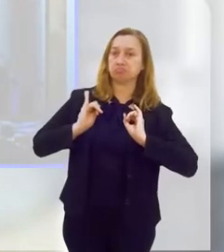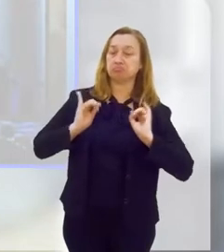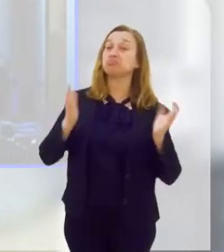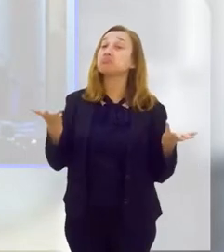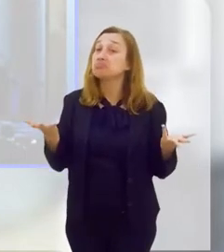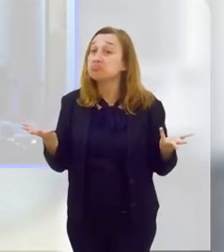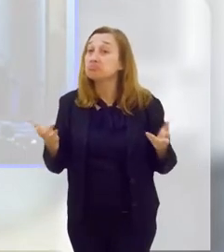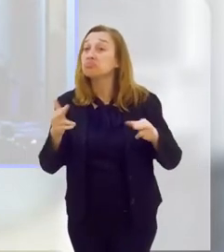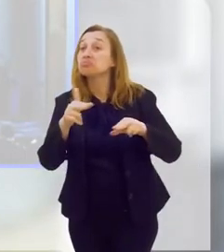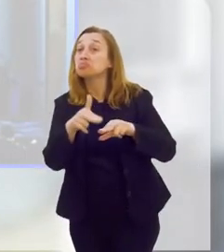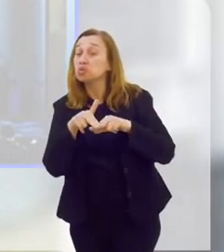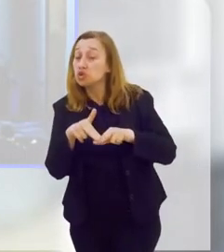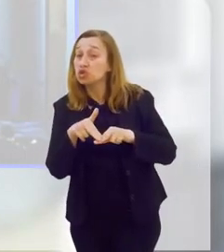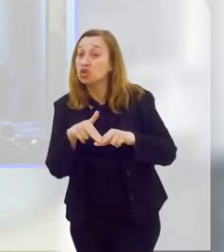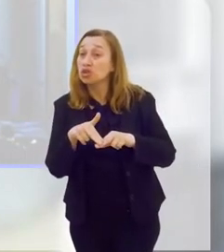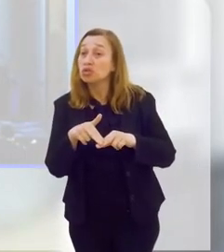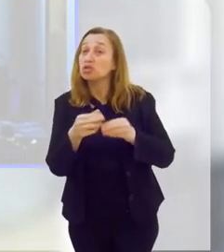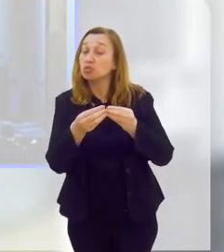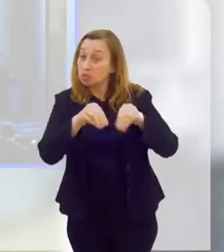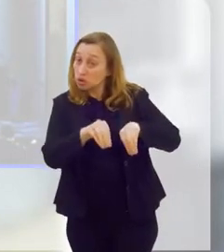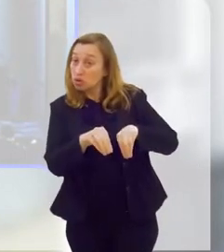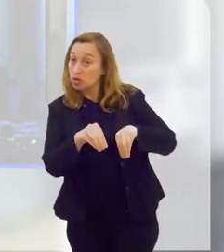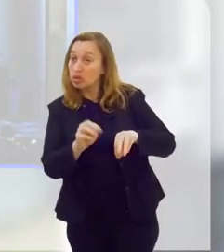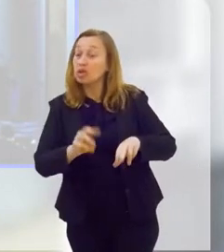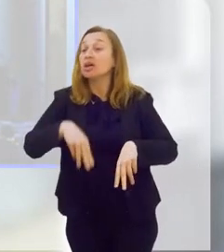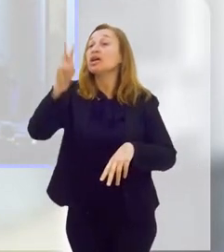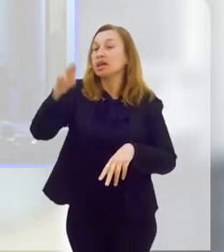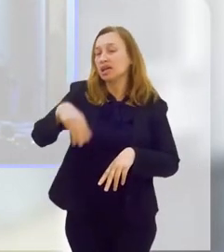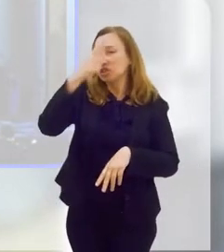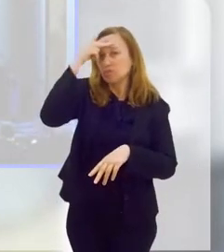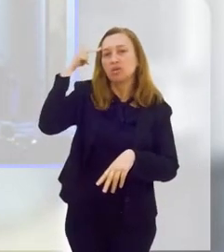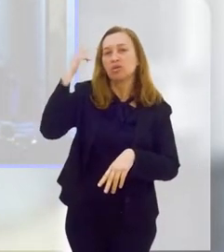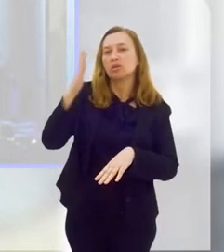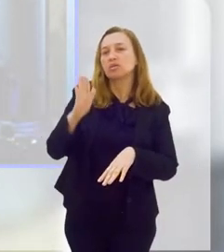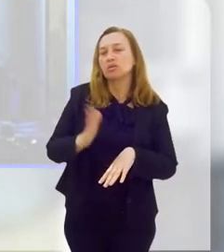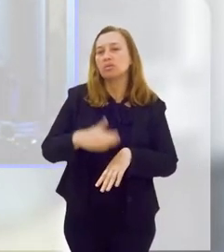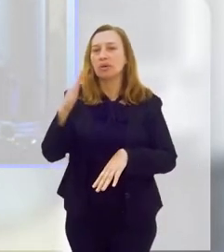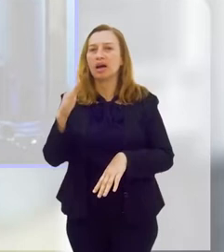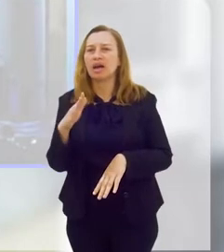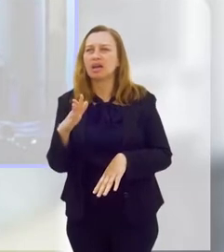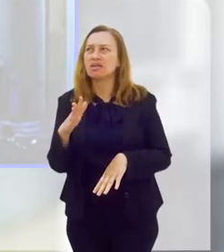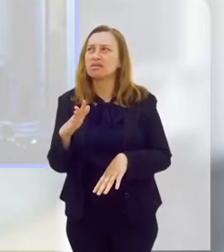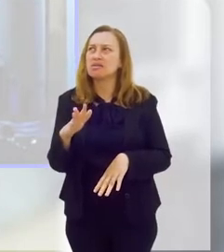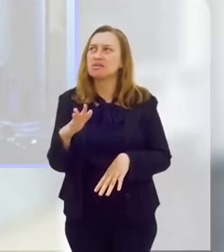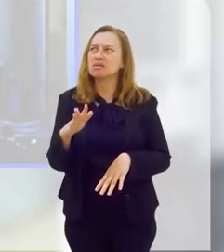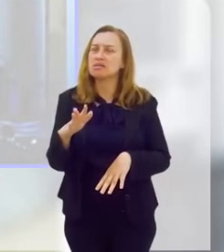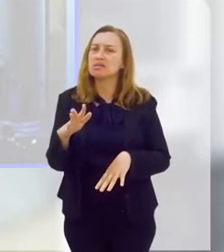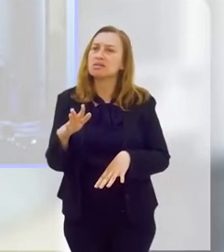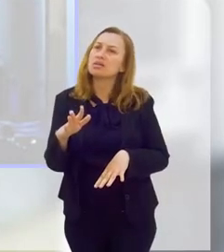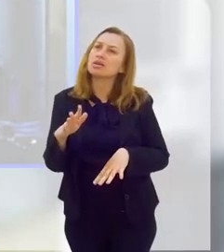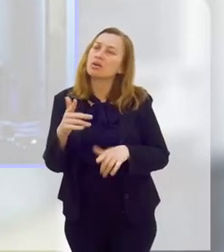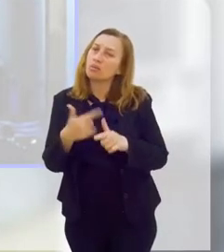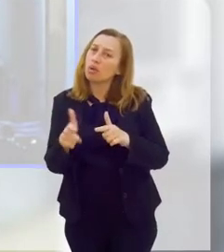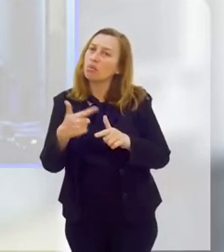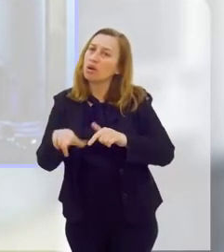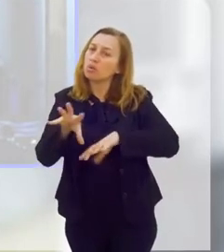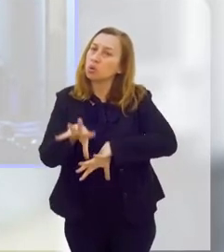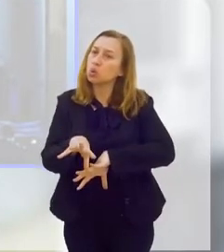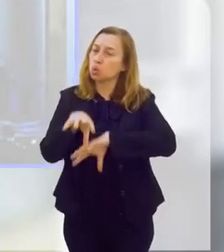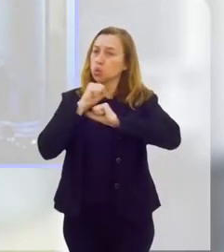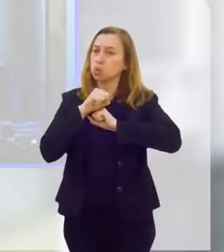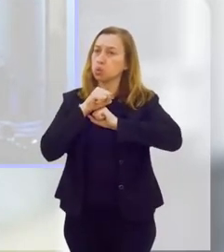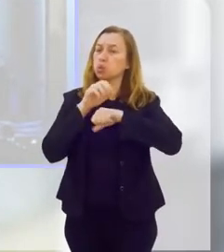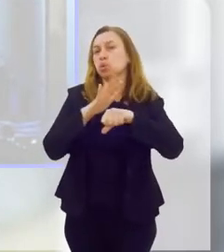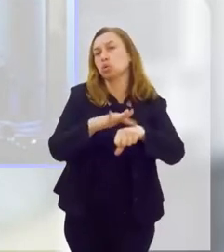causadas pelo sedentarismo? Quem são as pessoas que estão mais propensas, assim, a contrair algum tipo de enfermidade por